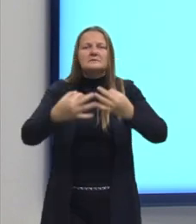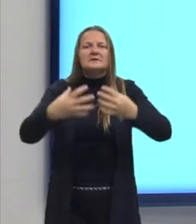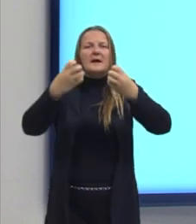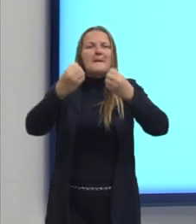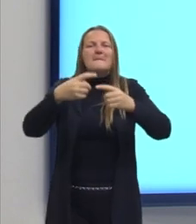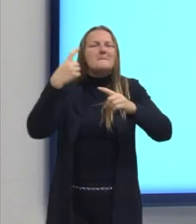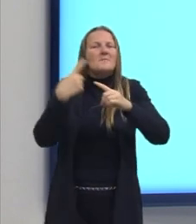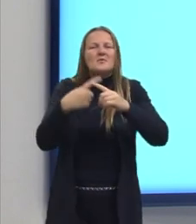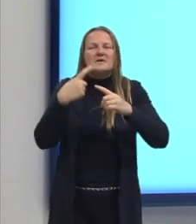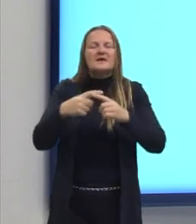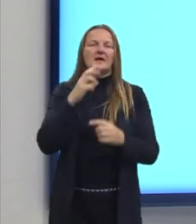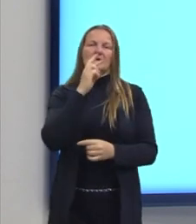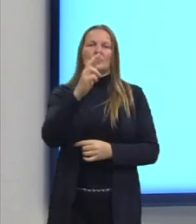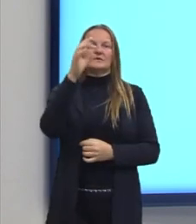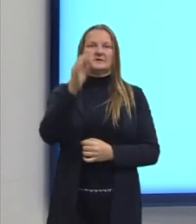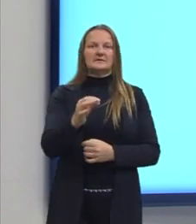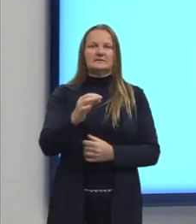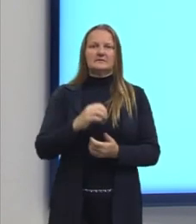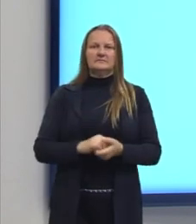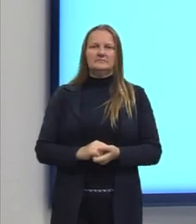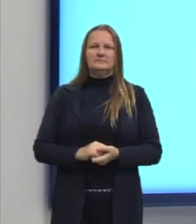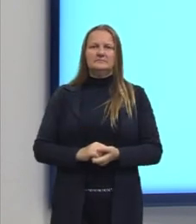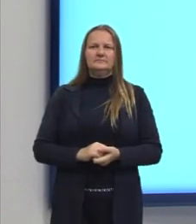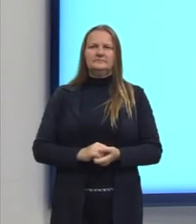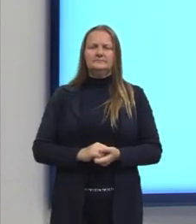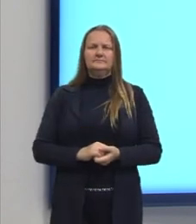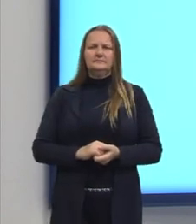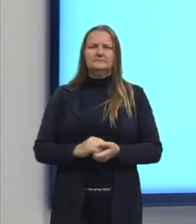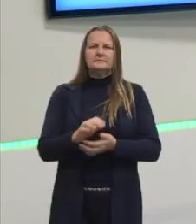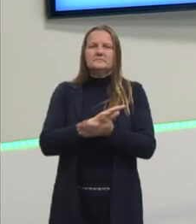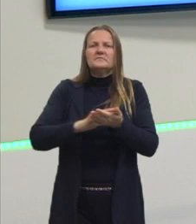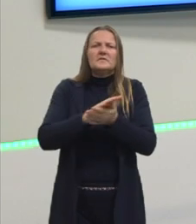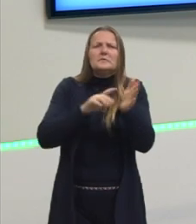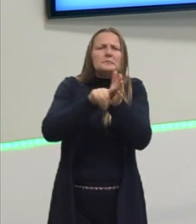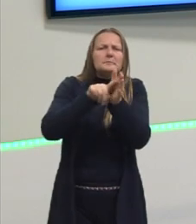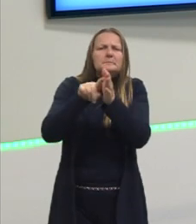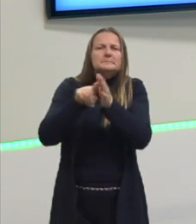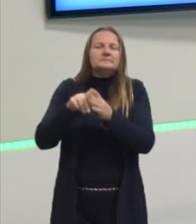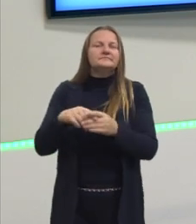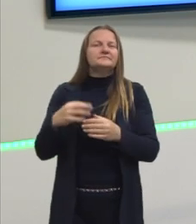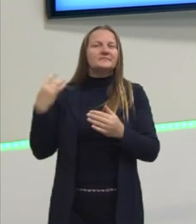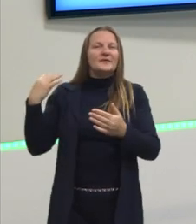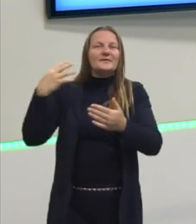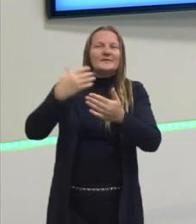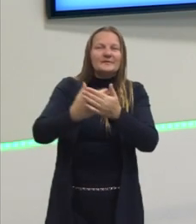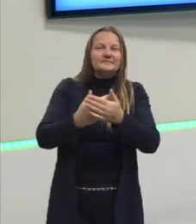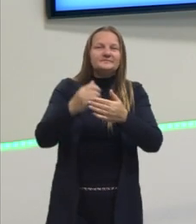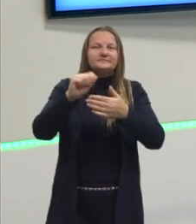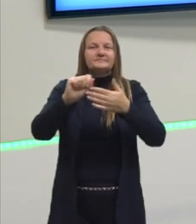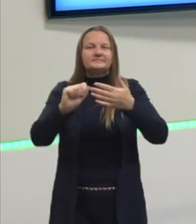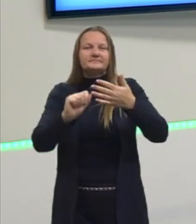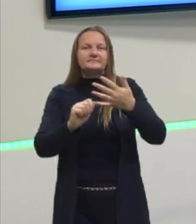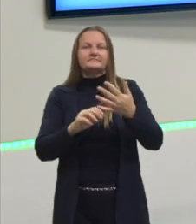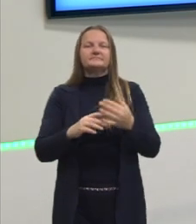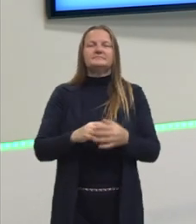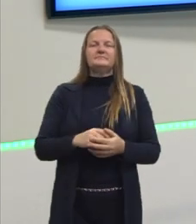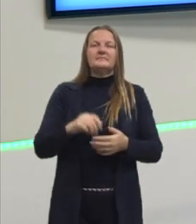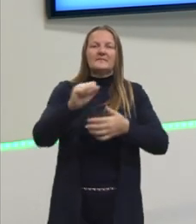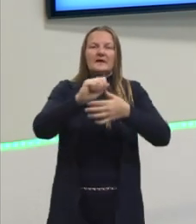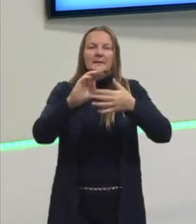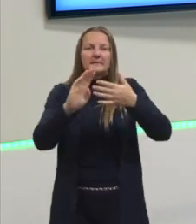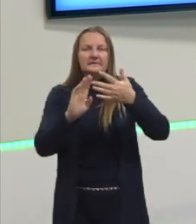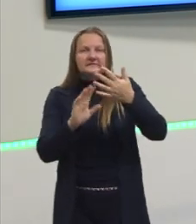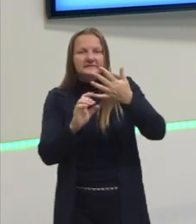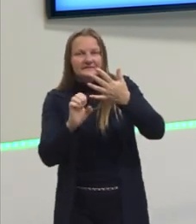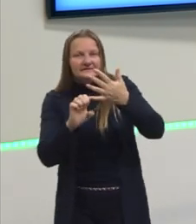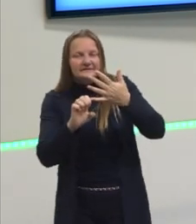porquê dessa resposta. Vocês viram que hoje eu nem fui fazendo perguntinhas ao longo das alternativas. Eu só li